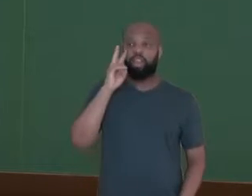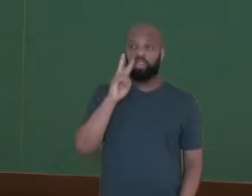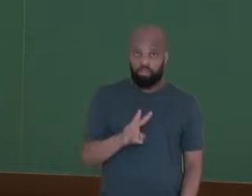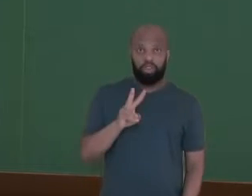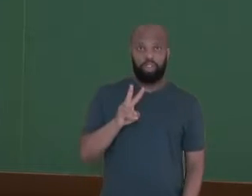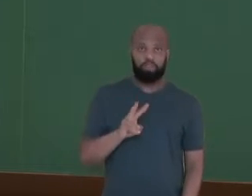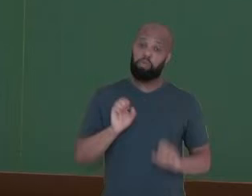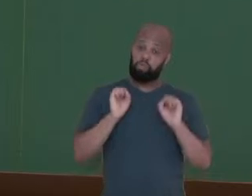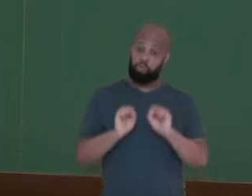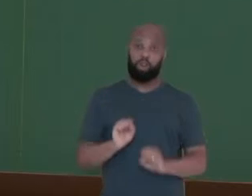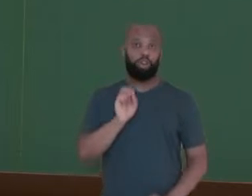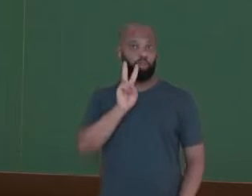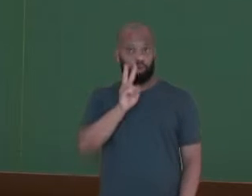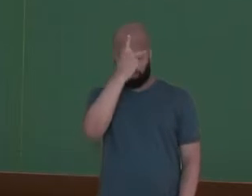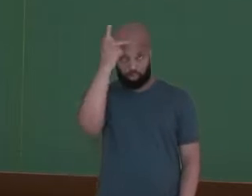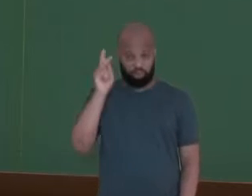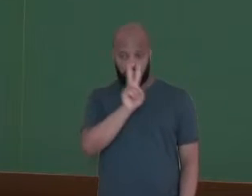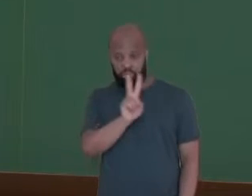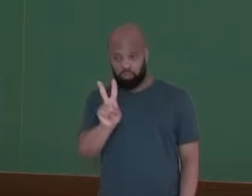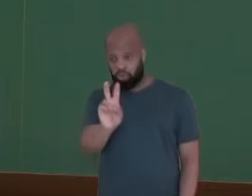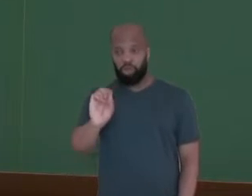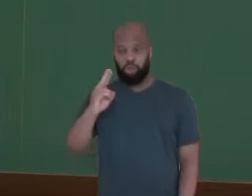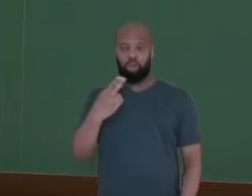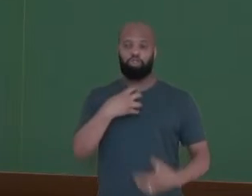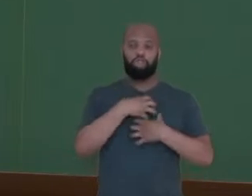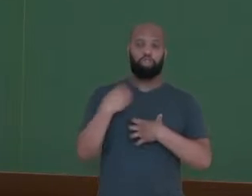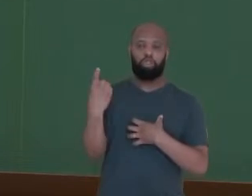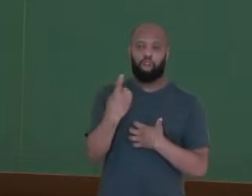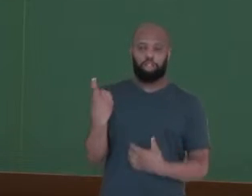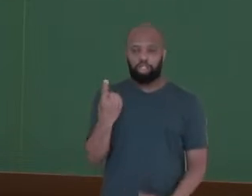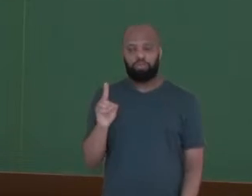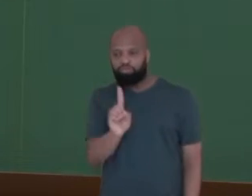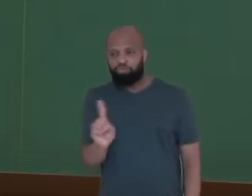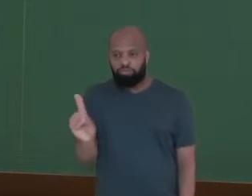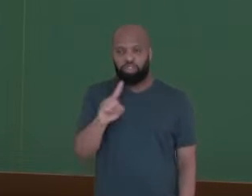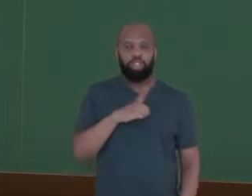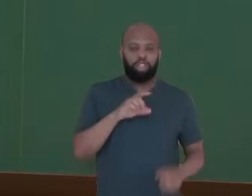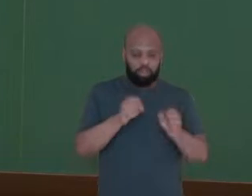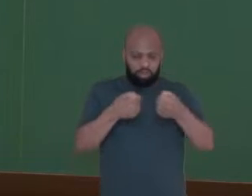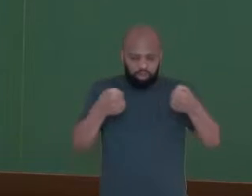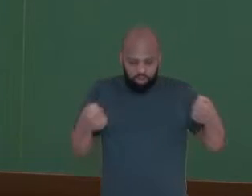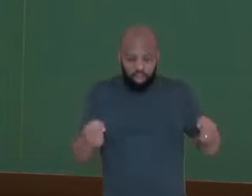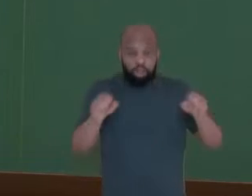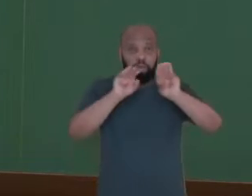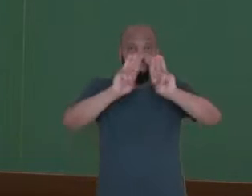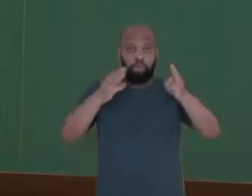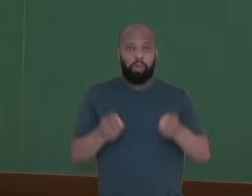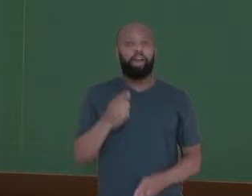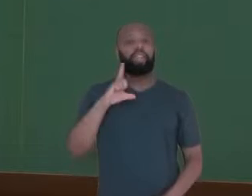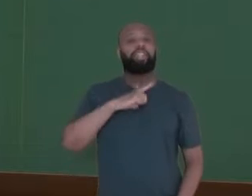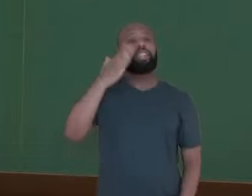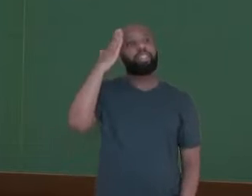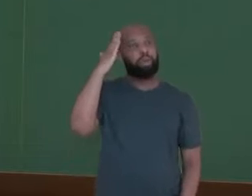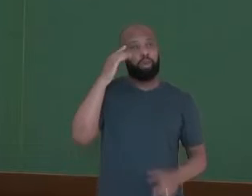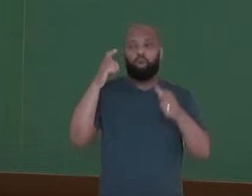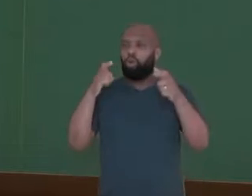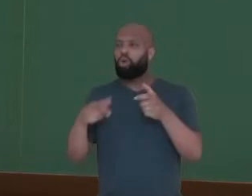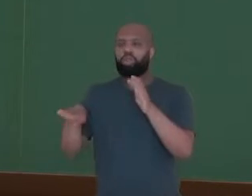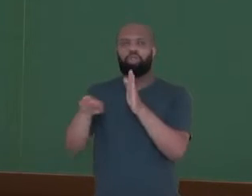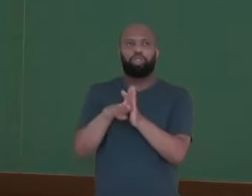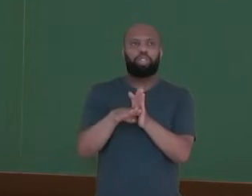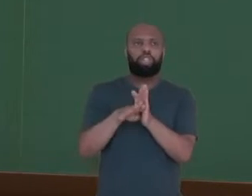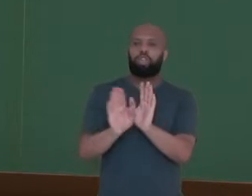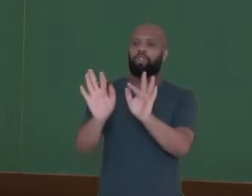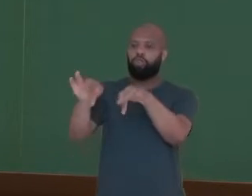em dupla ou de forma individual. Hoje, os praticantes recebem um mapa e eles têm que se orientar para chegar ao ponto de